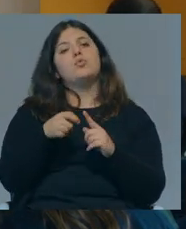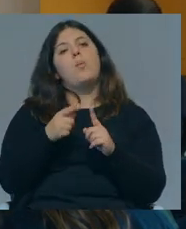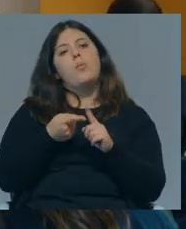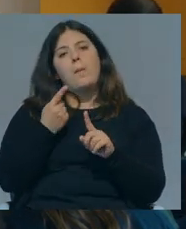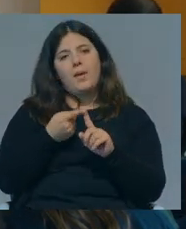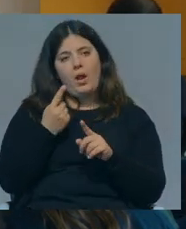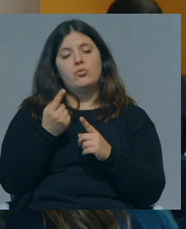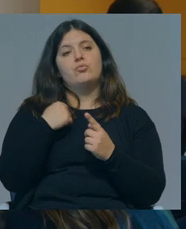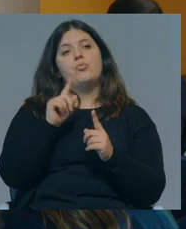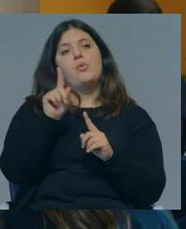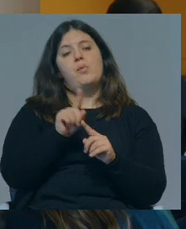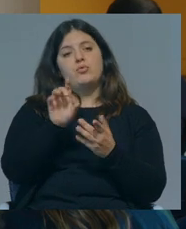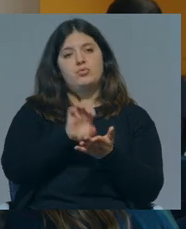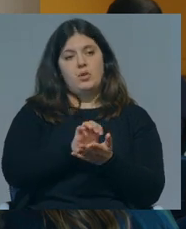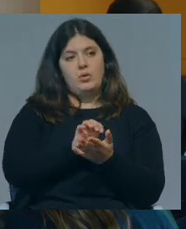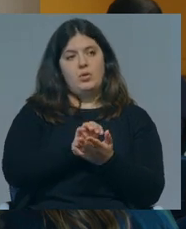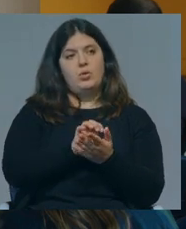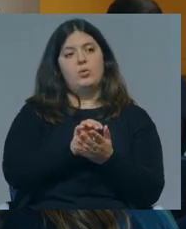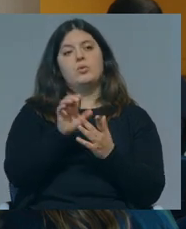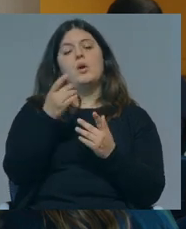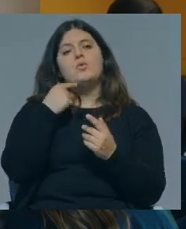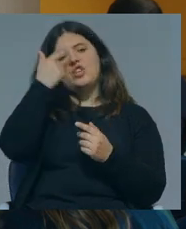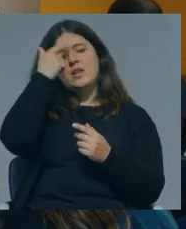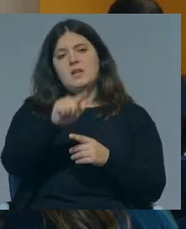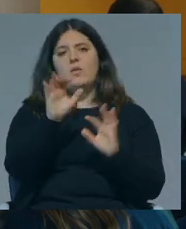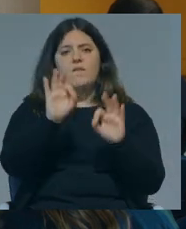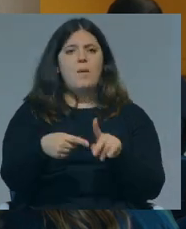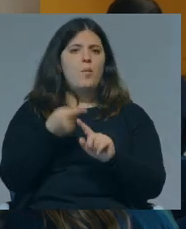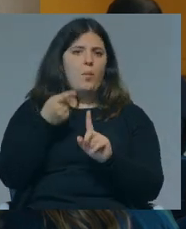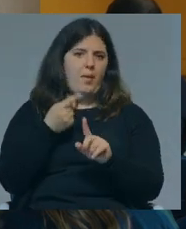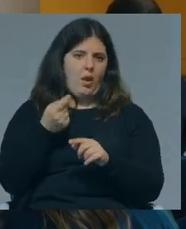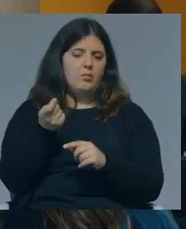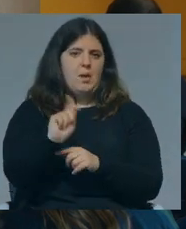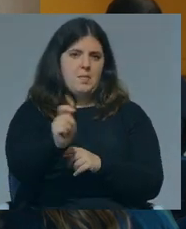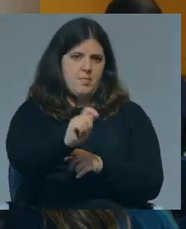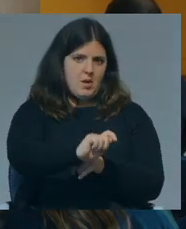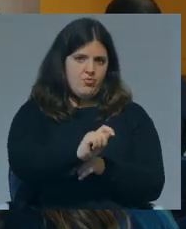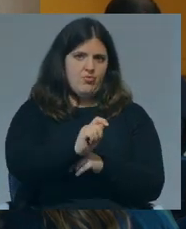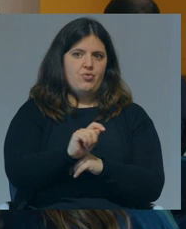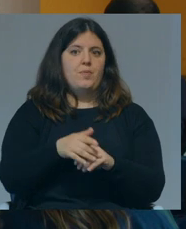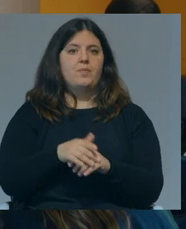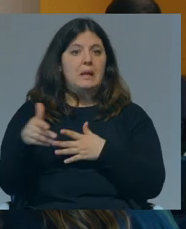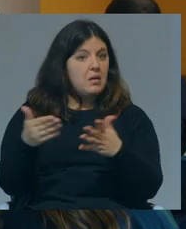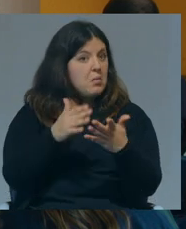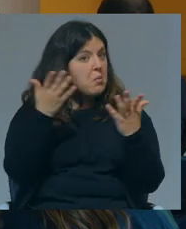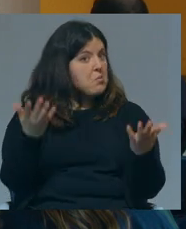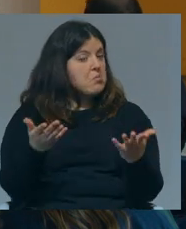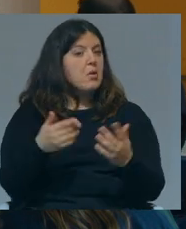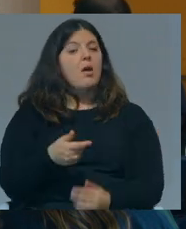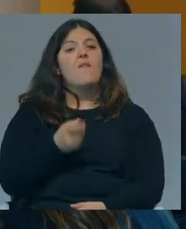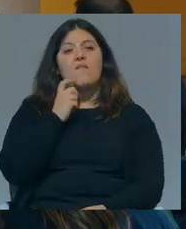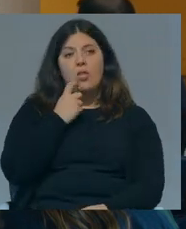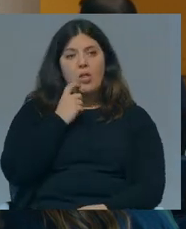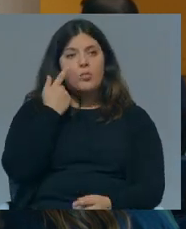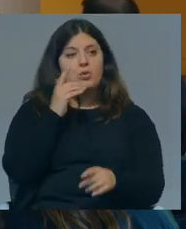ciclo de estudos no ensino superior, portanto, na licenciatura. Será que este é um caminho? A Finlândia, por